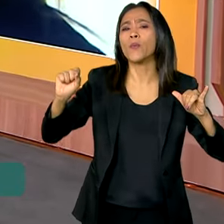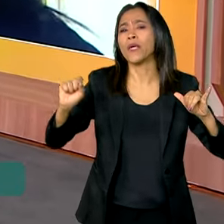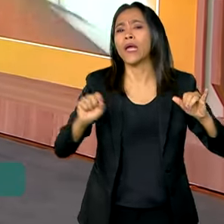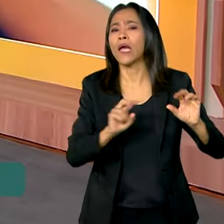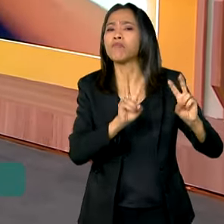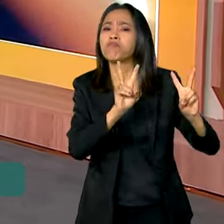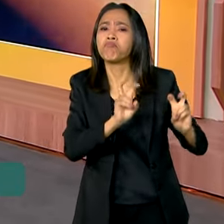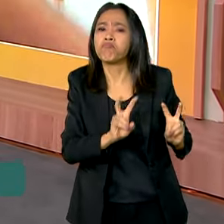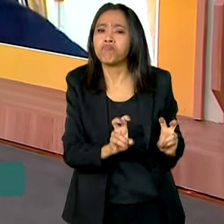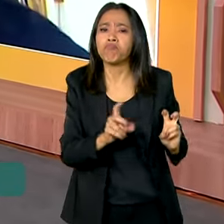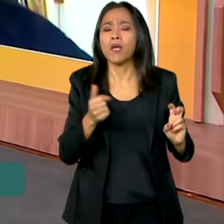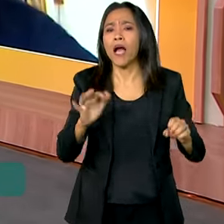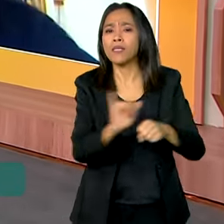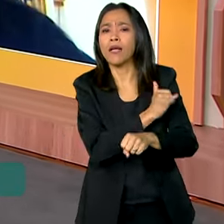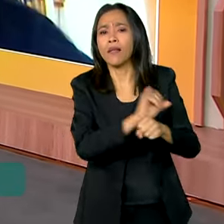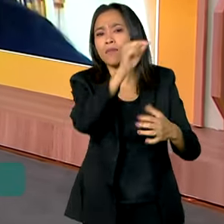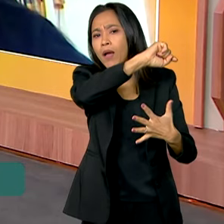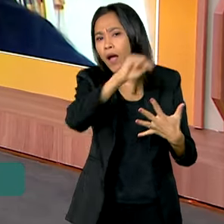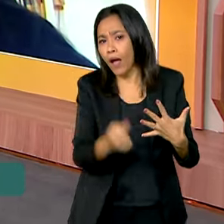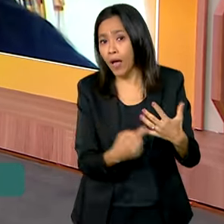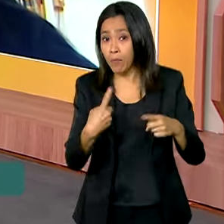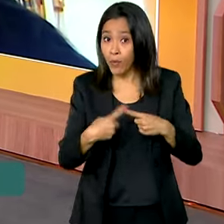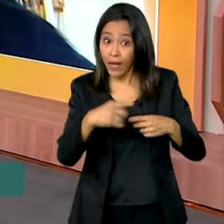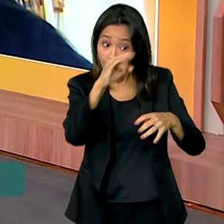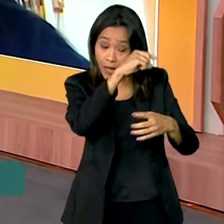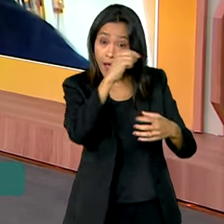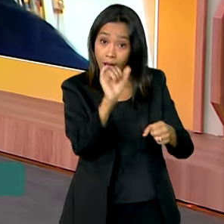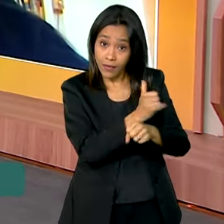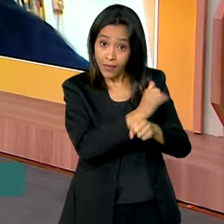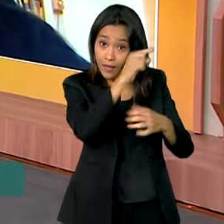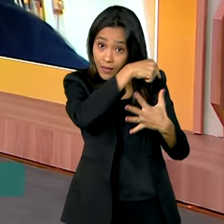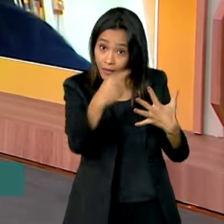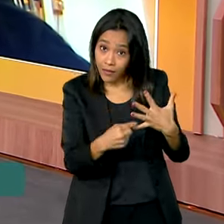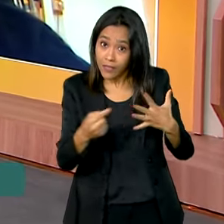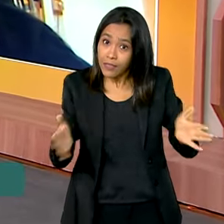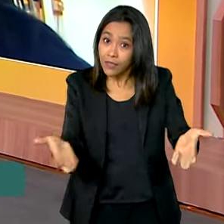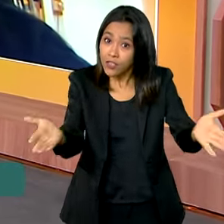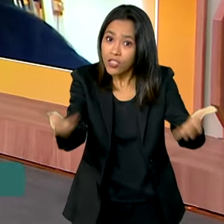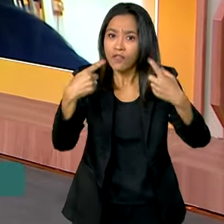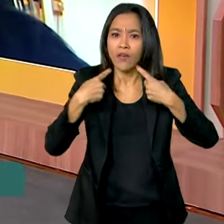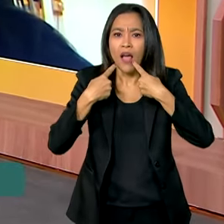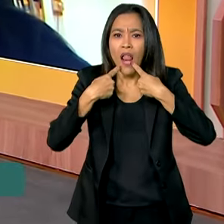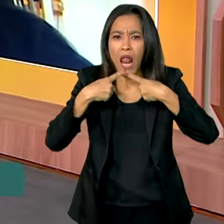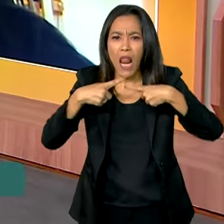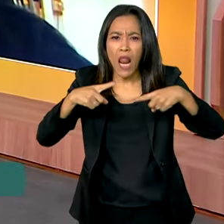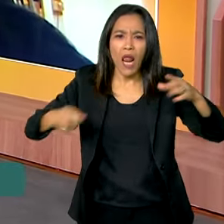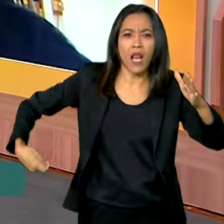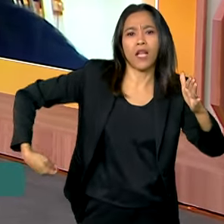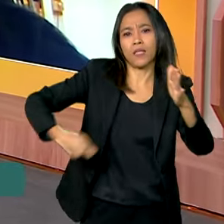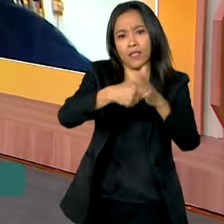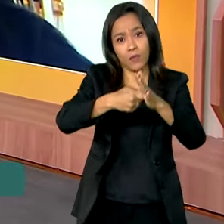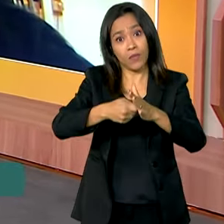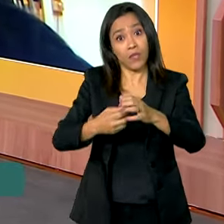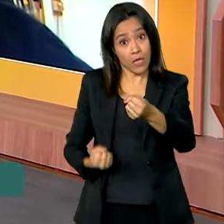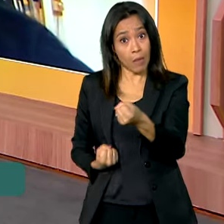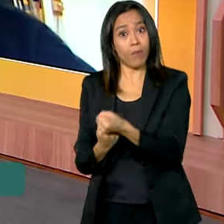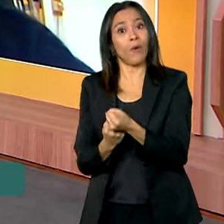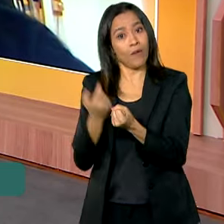as ações, porque essas ações, além de incentivar as denúncias, elas também fortalecem a rede de atendimento, não é isso?